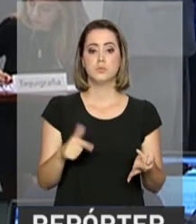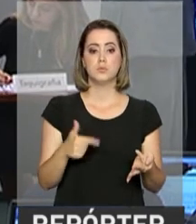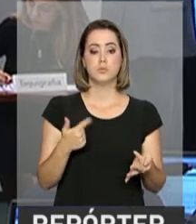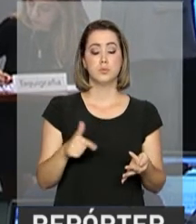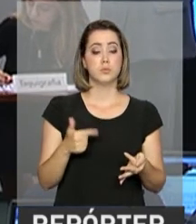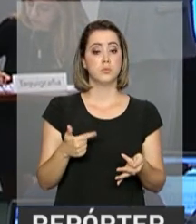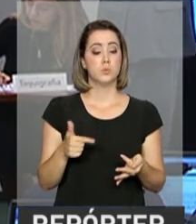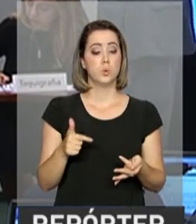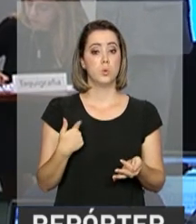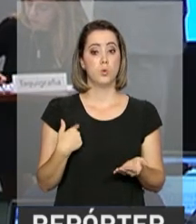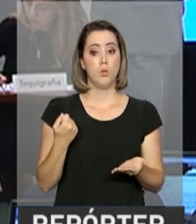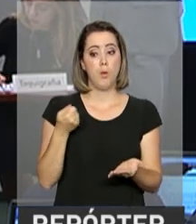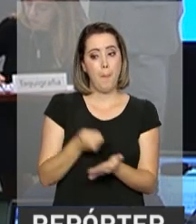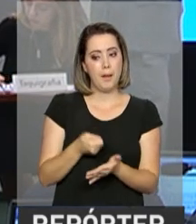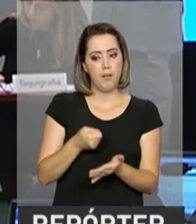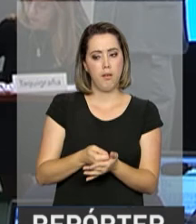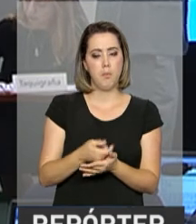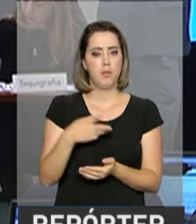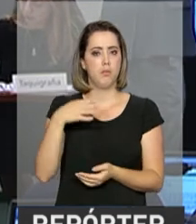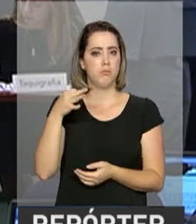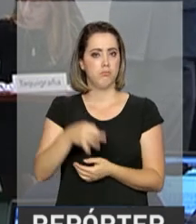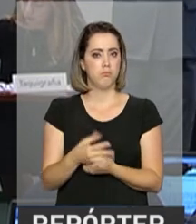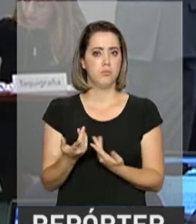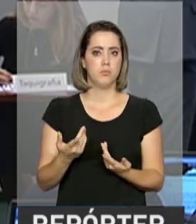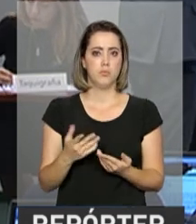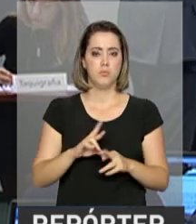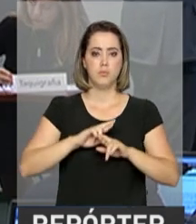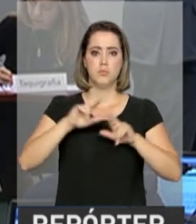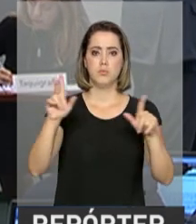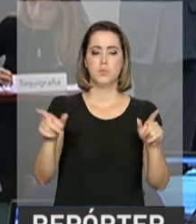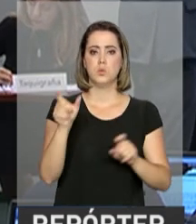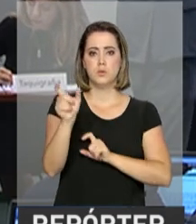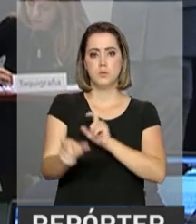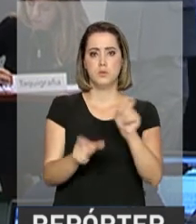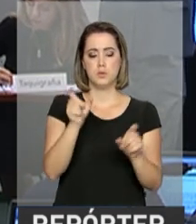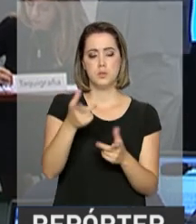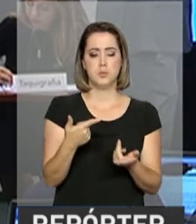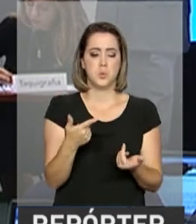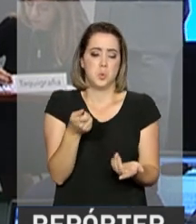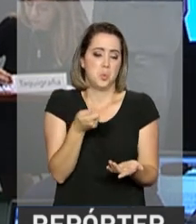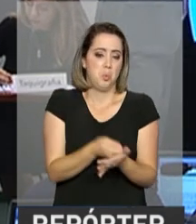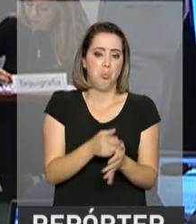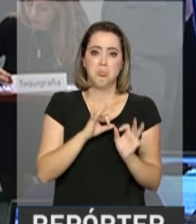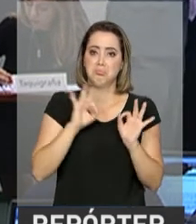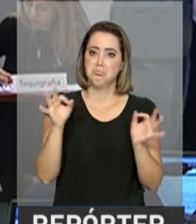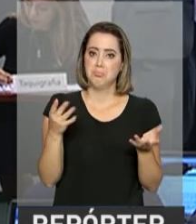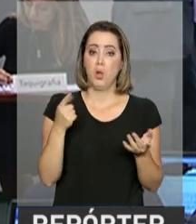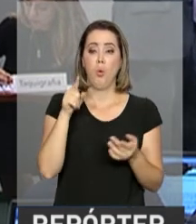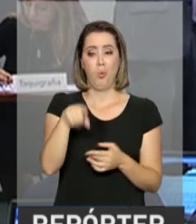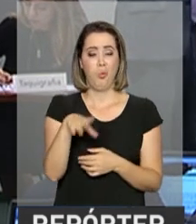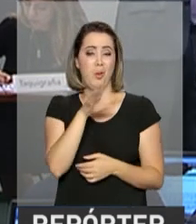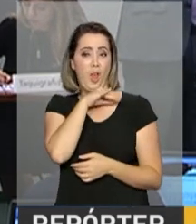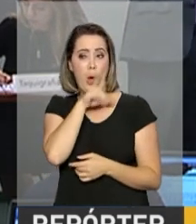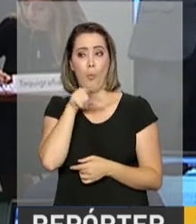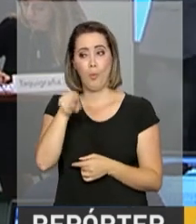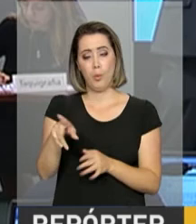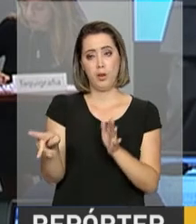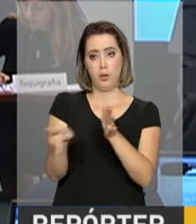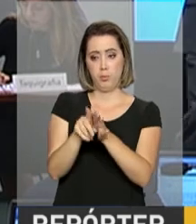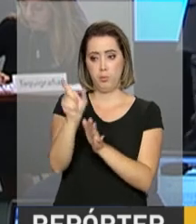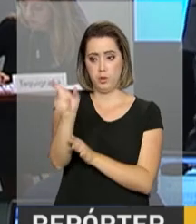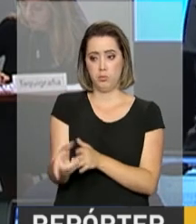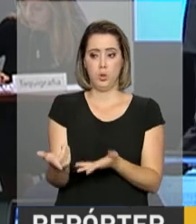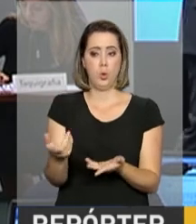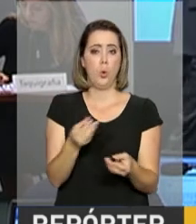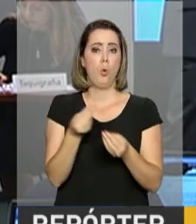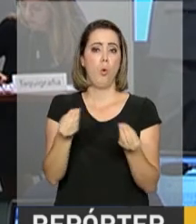cobrança obrigatória e muitos acabam não contribuindo. O que é ruim para ele, porque ele não tem